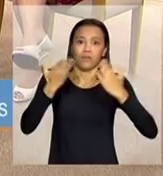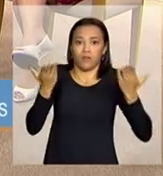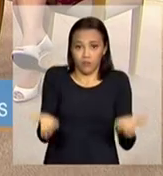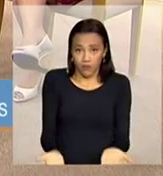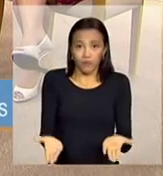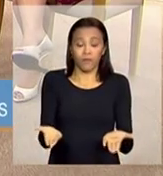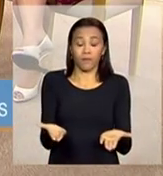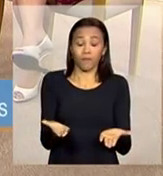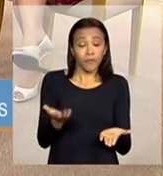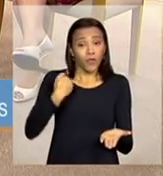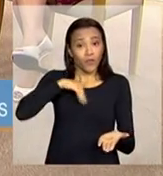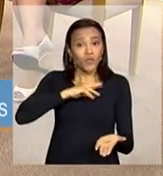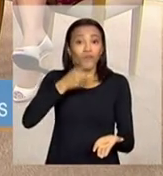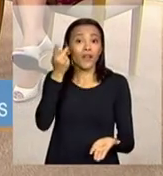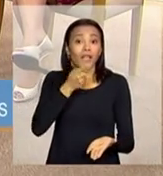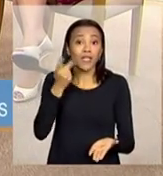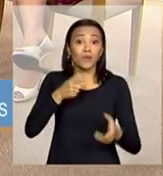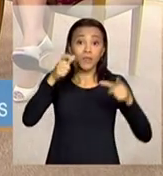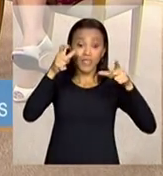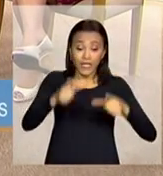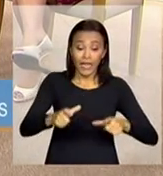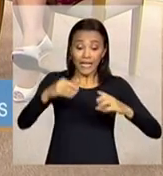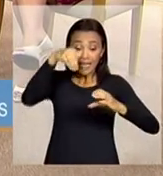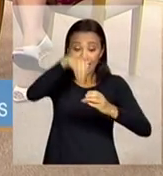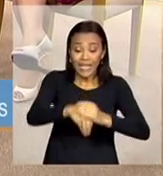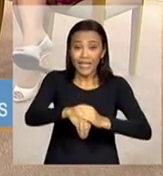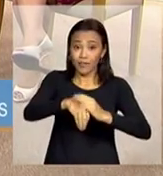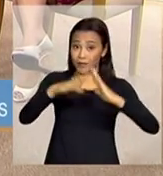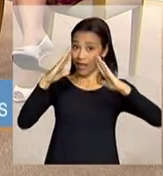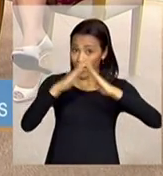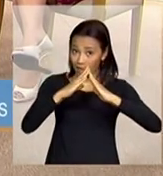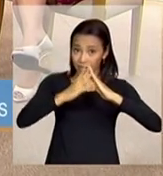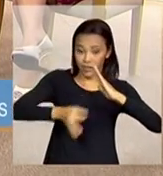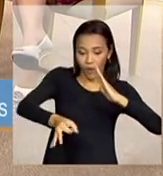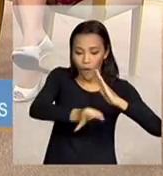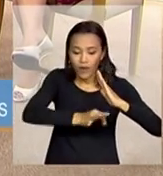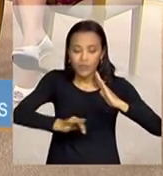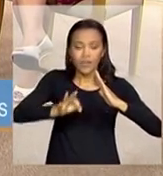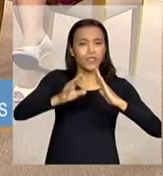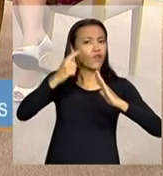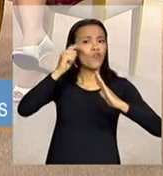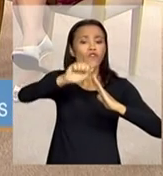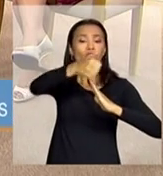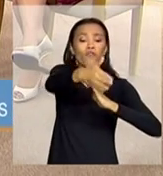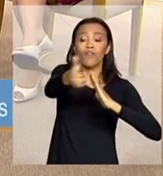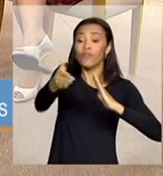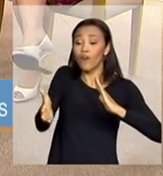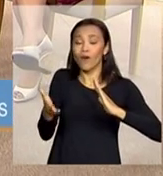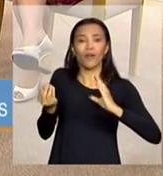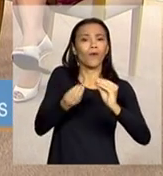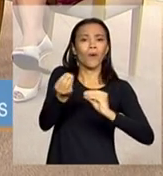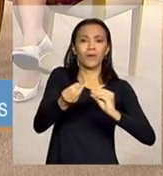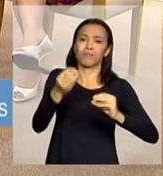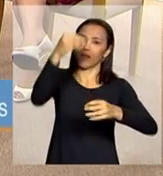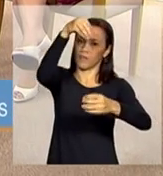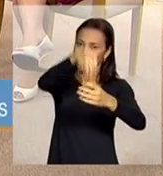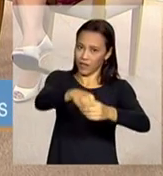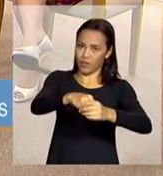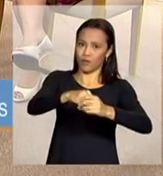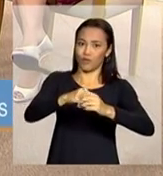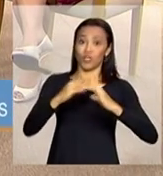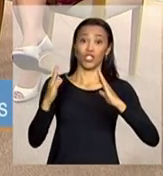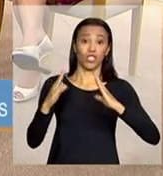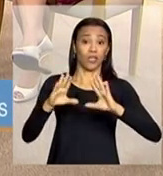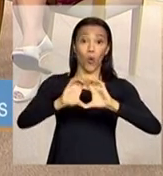ambiente de uma estrutura física interna e externamente a gente tem que pensar que essa residência ela tem que estar inserida na comunidade o que